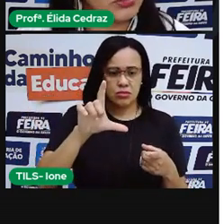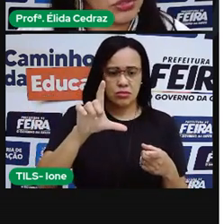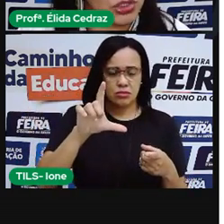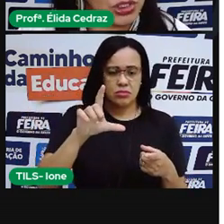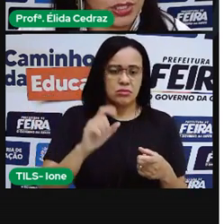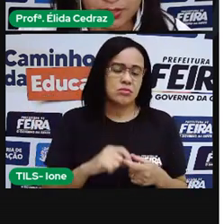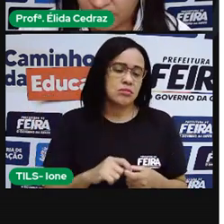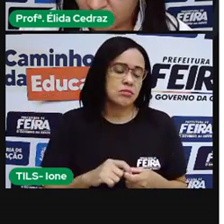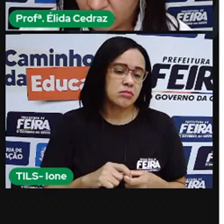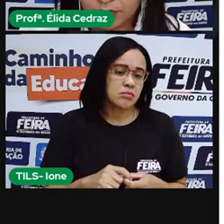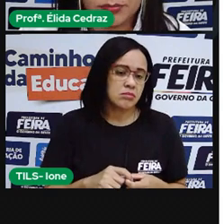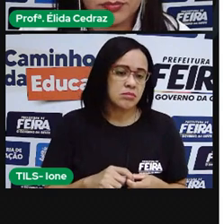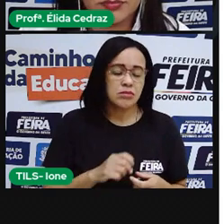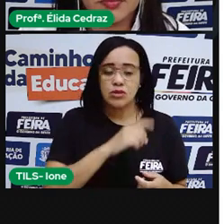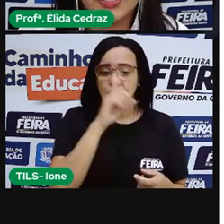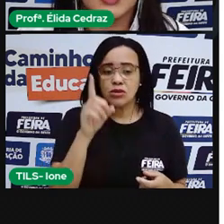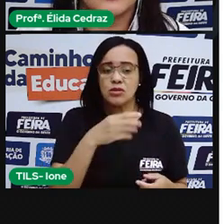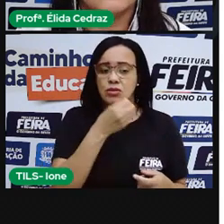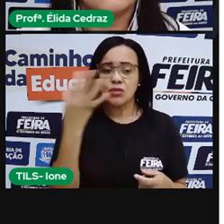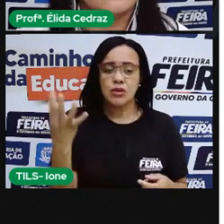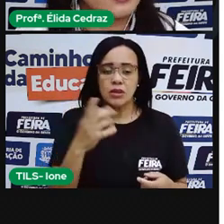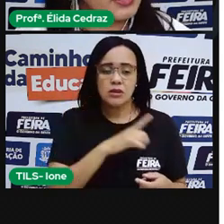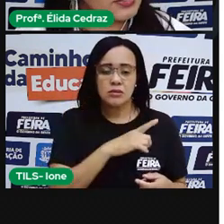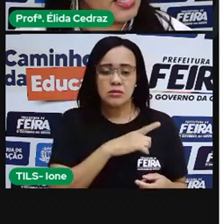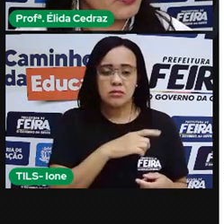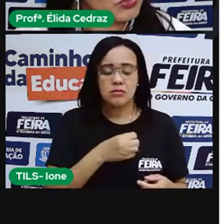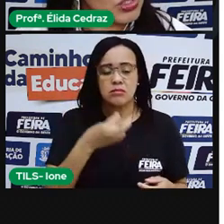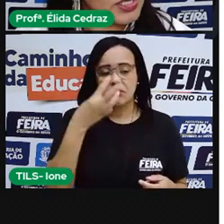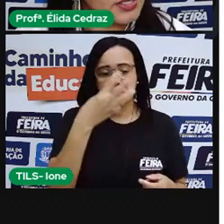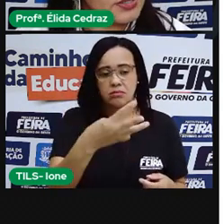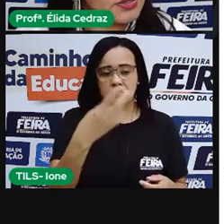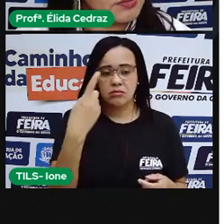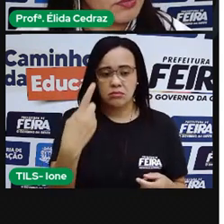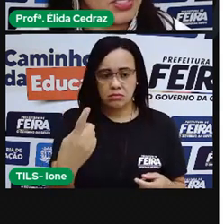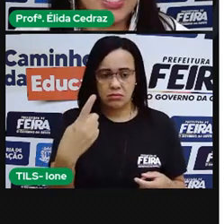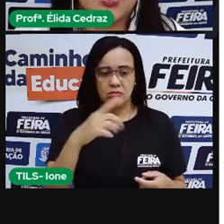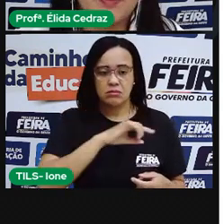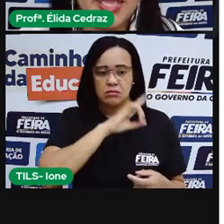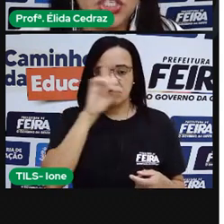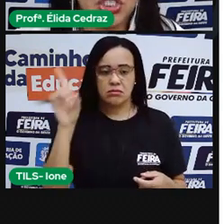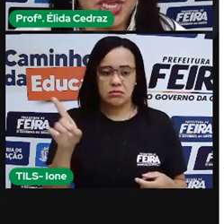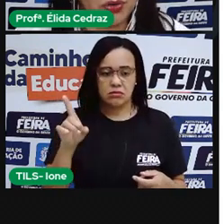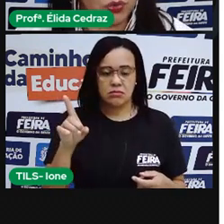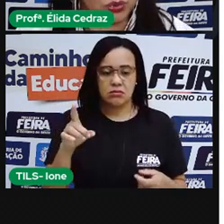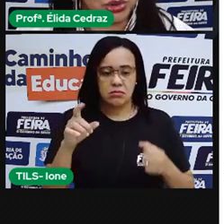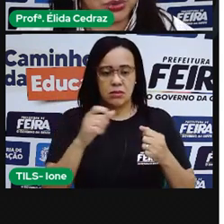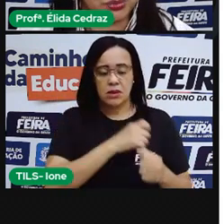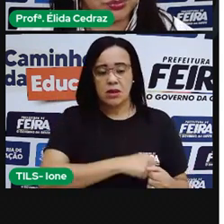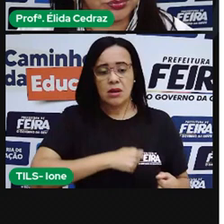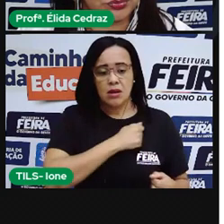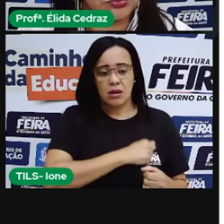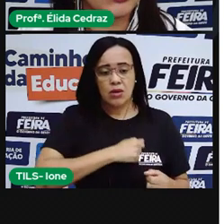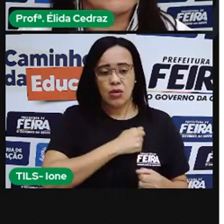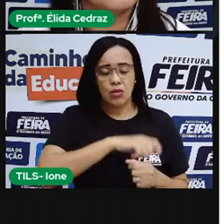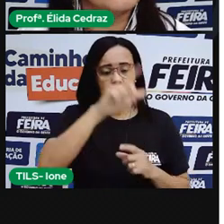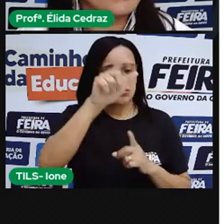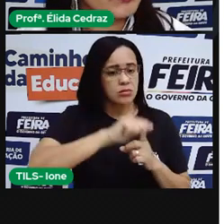quantos dias? 31 dias. E o mês de agosto?